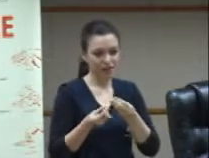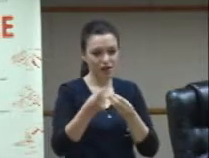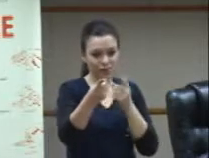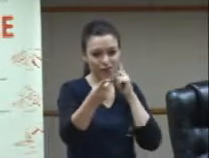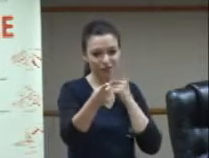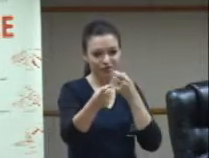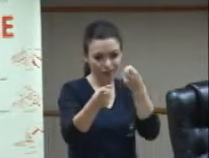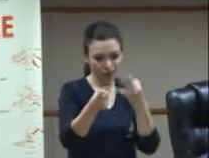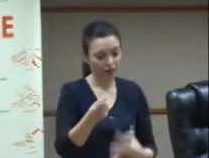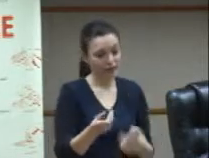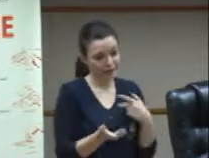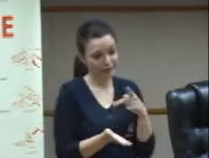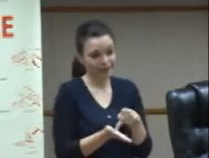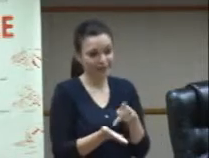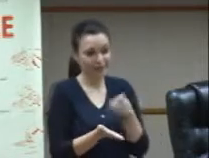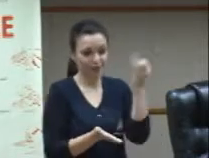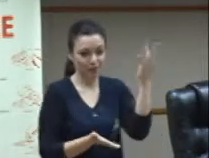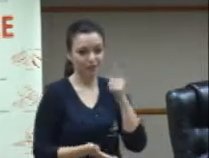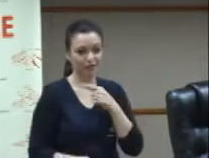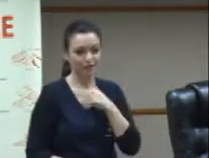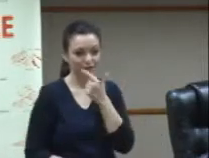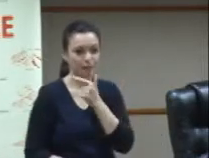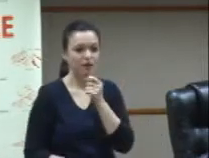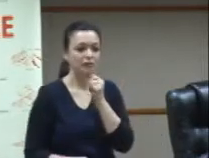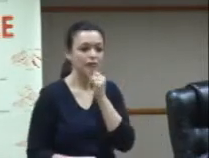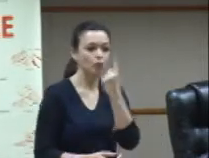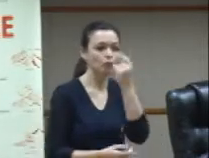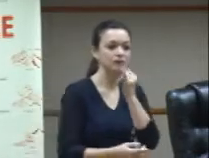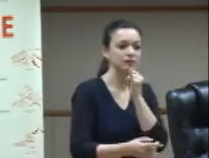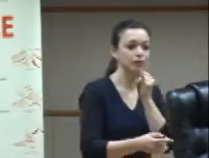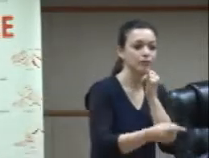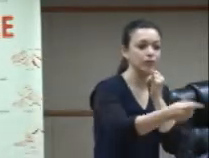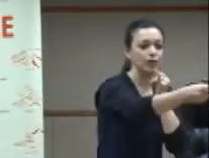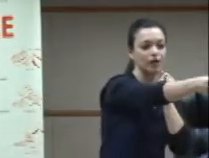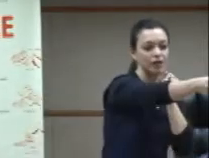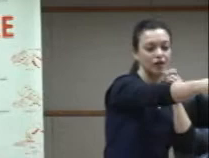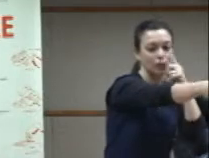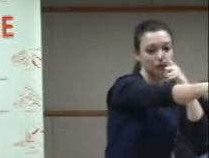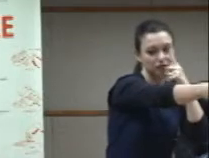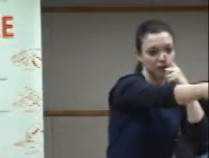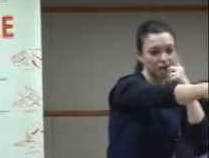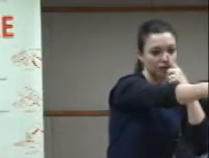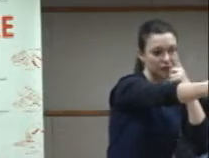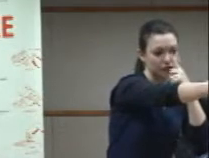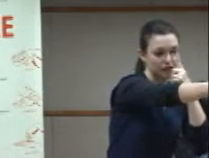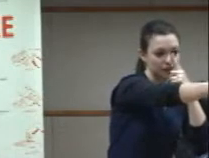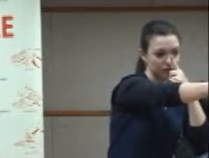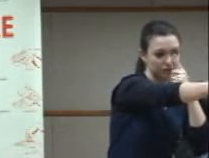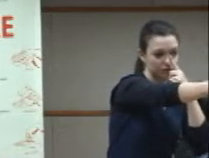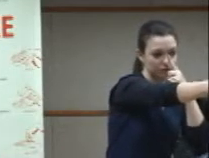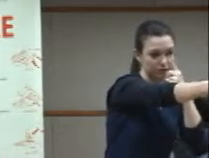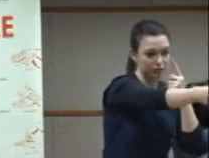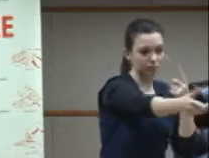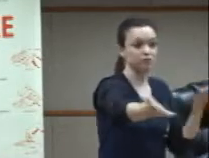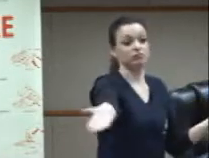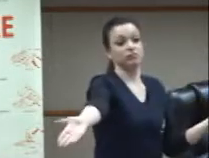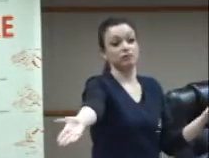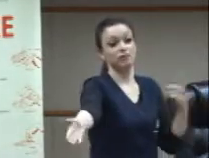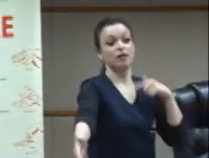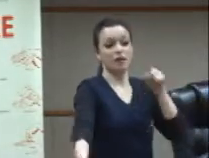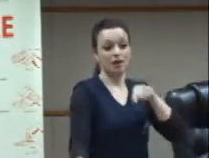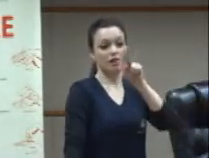e o que não é verdade que é o caso da nós temos aqui a a Lúcia a Lúcia é